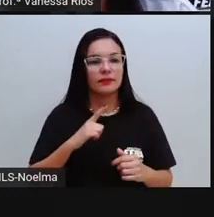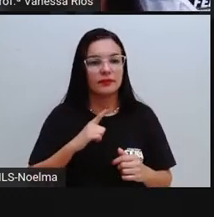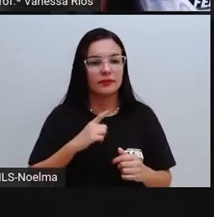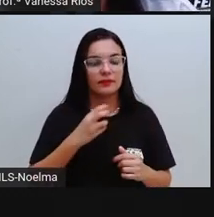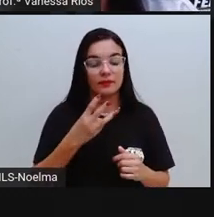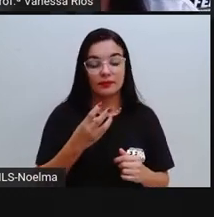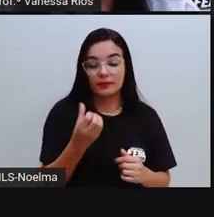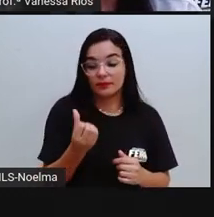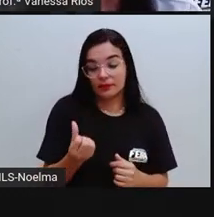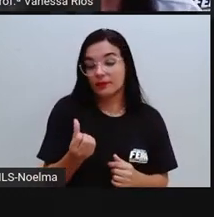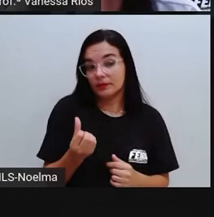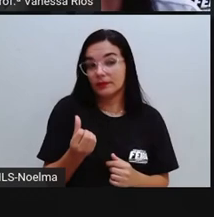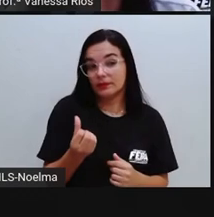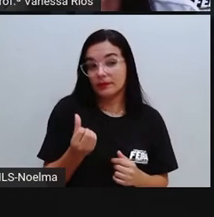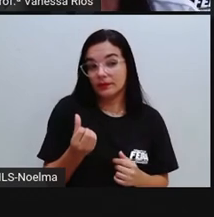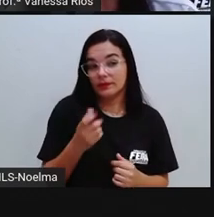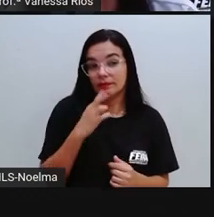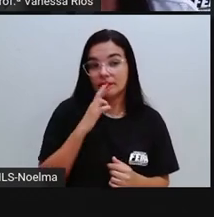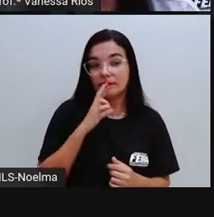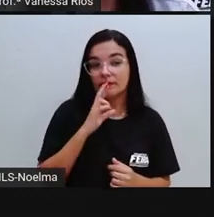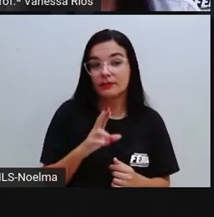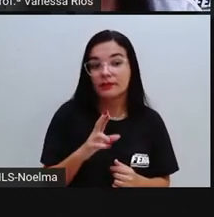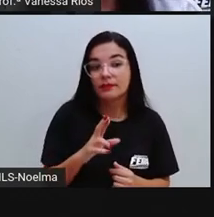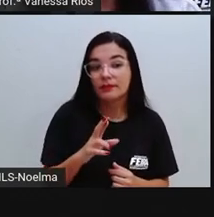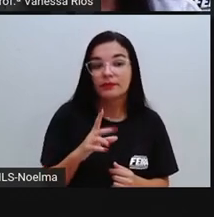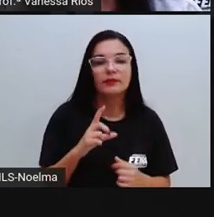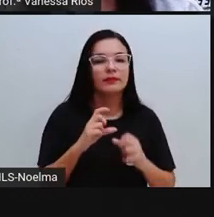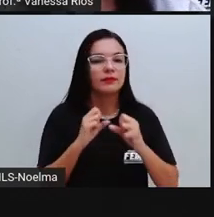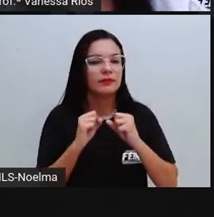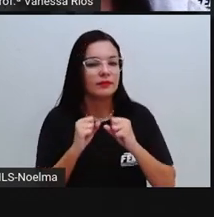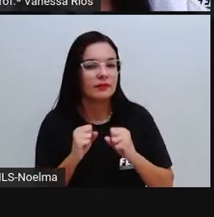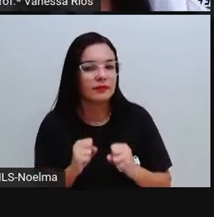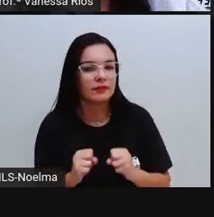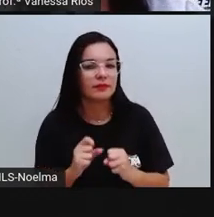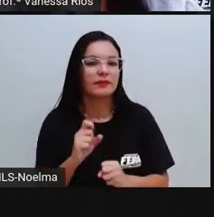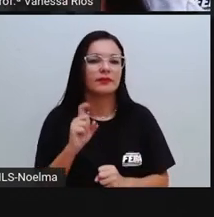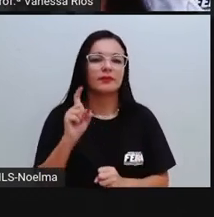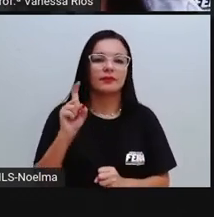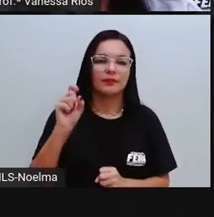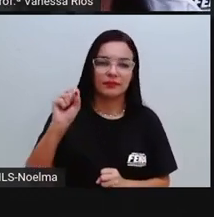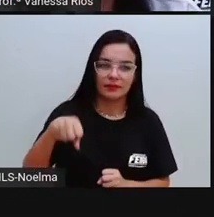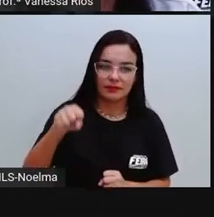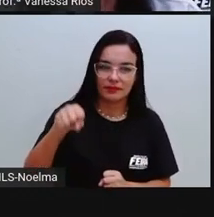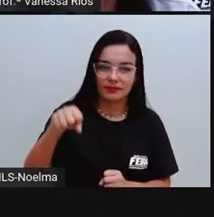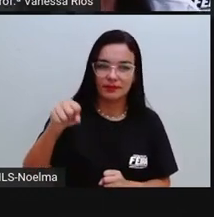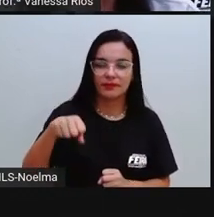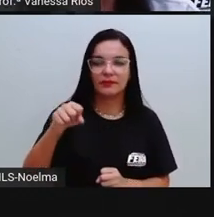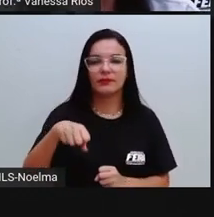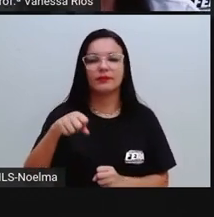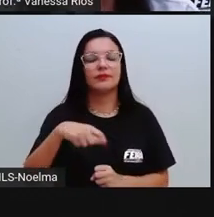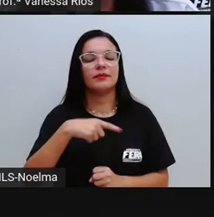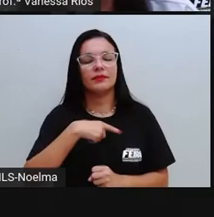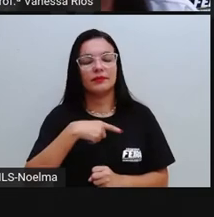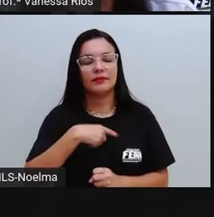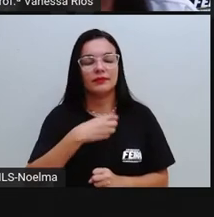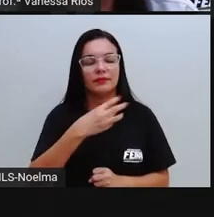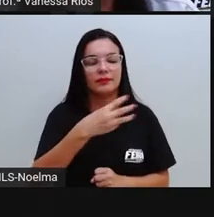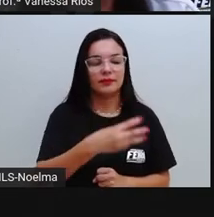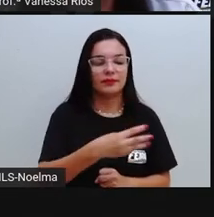das 36 possibilidades de resultados entre o processo de jogar os dois dados de uma vez, nós temos aí